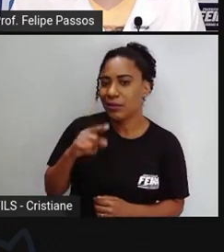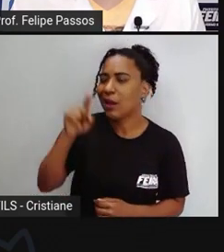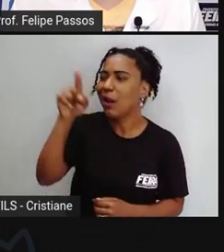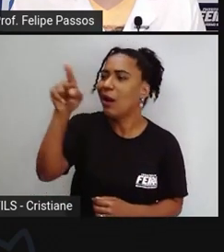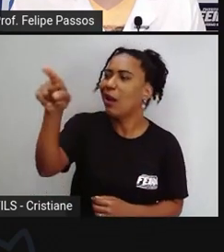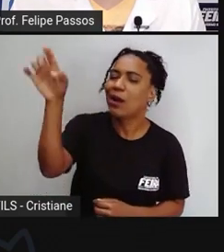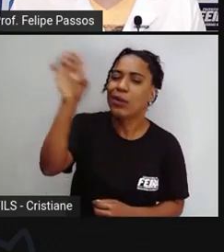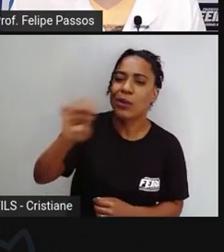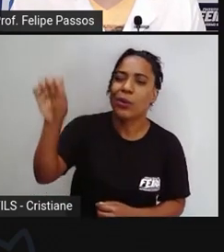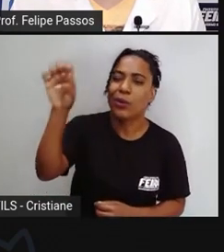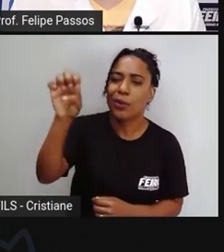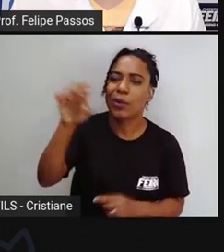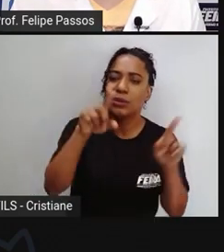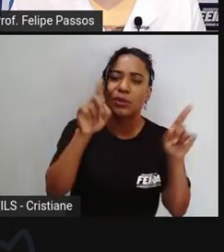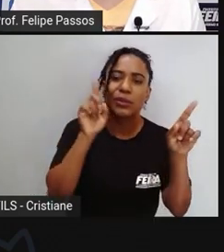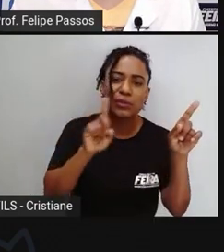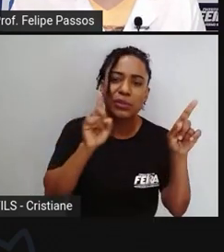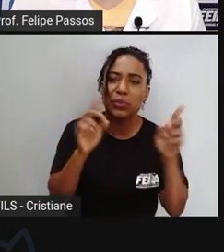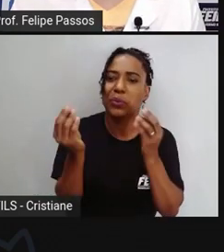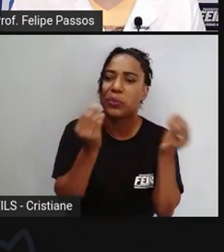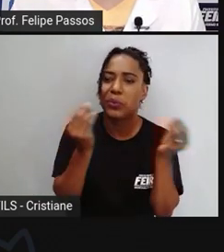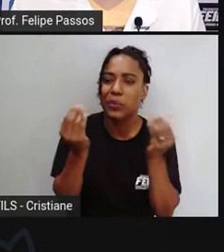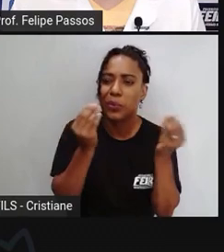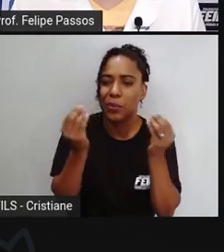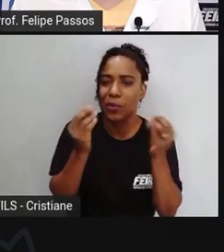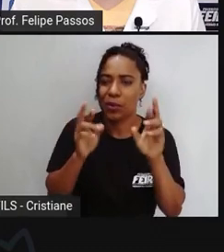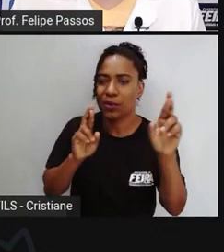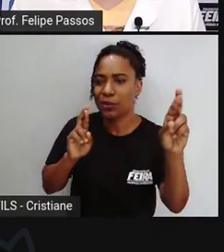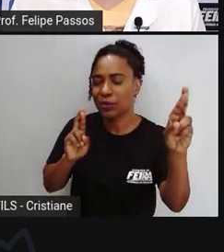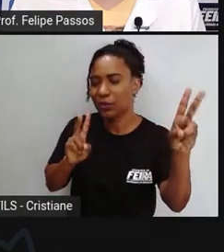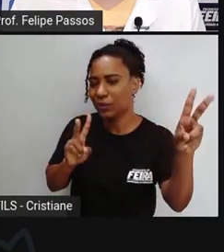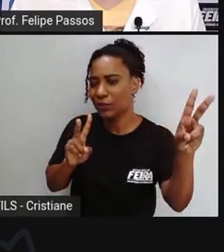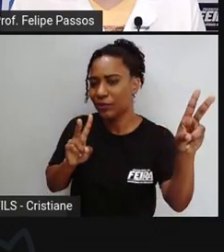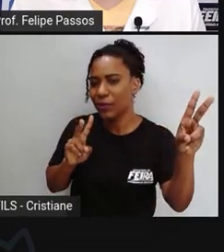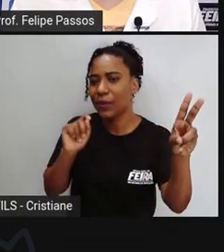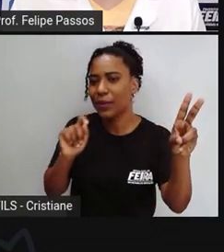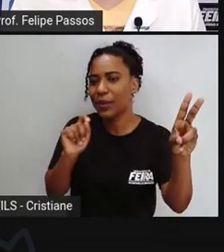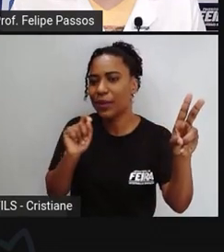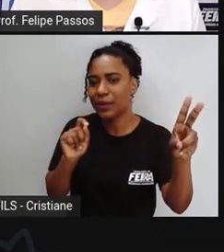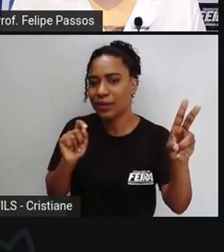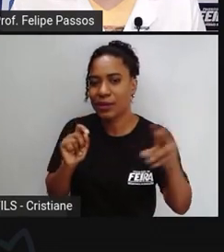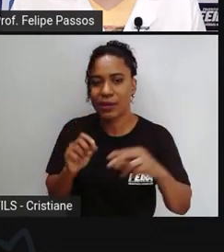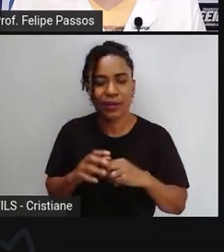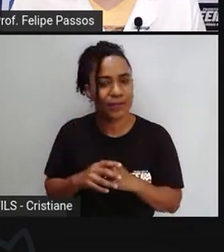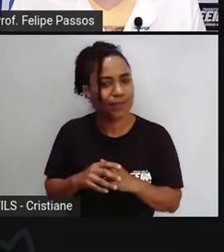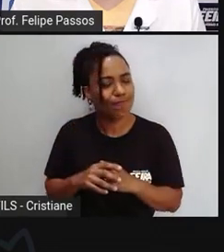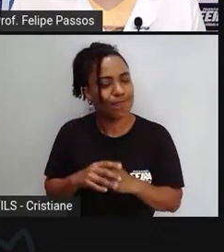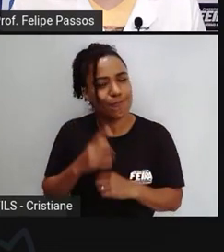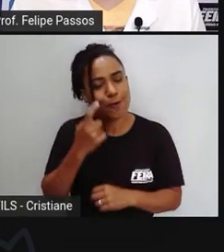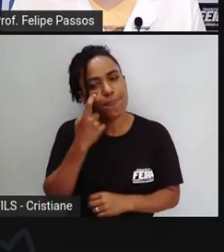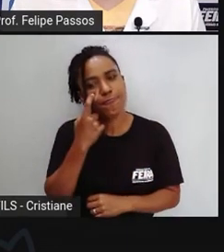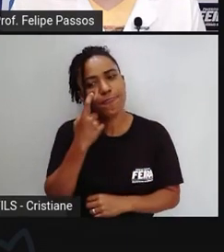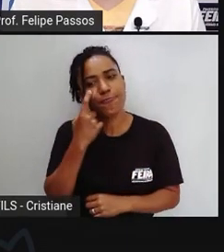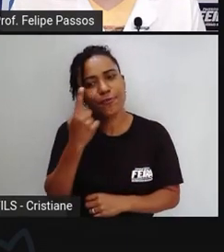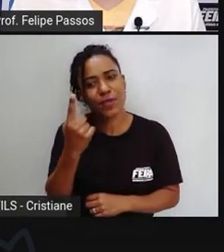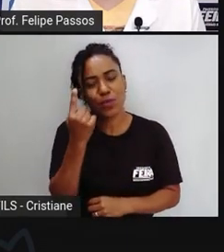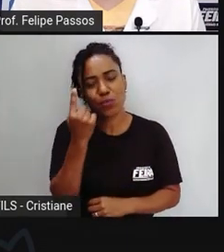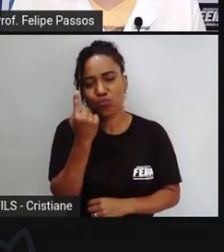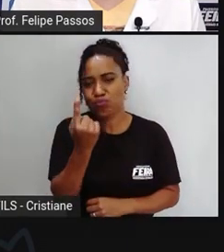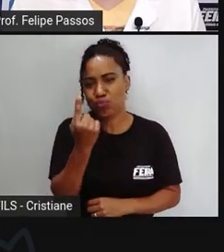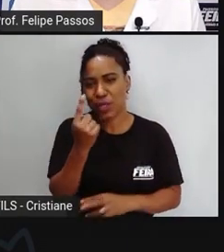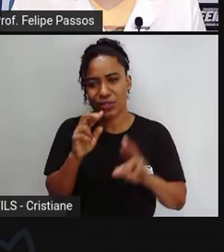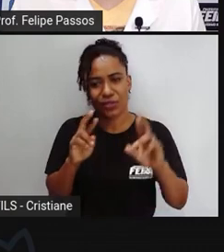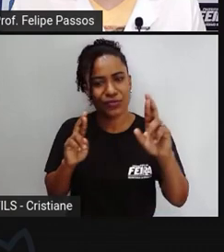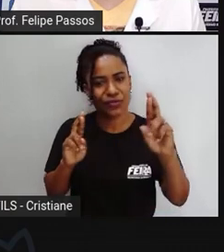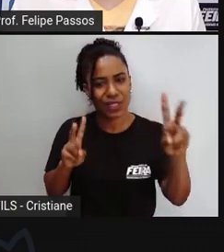eu disse vi apenas uma coisa a pessoa disse apenas uma coisa